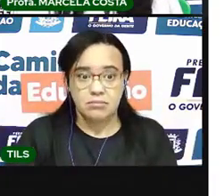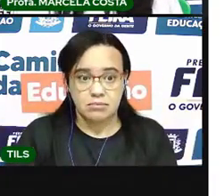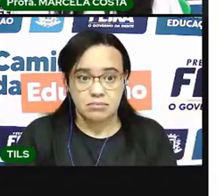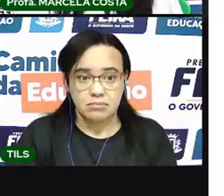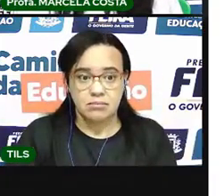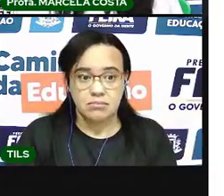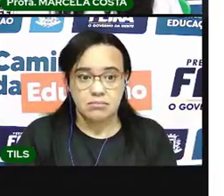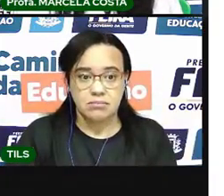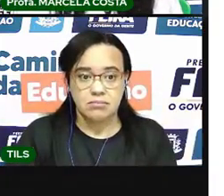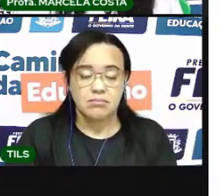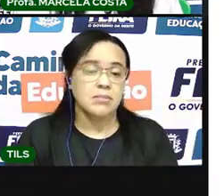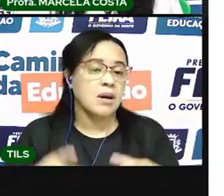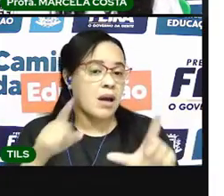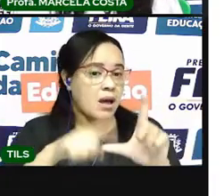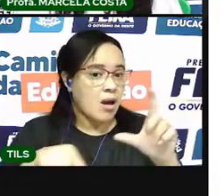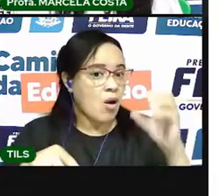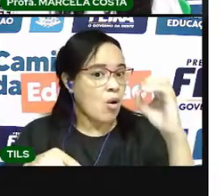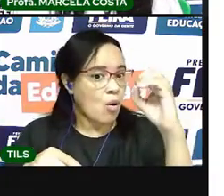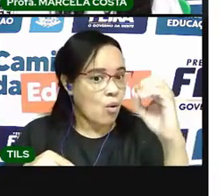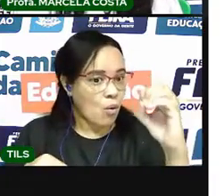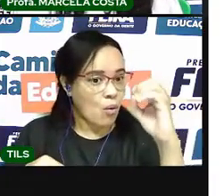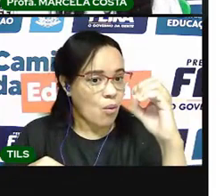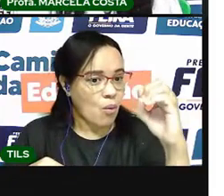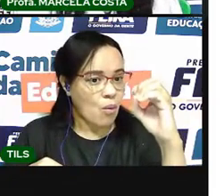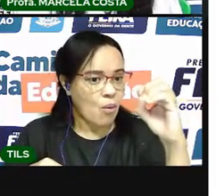É a letra O.